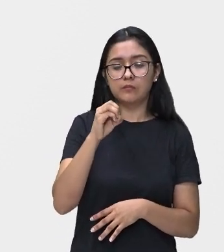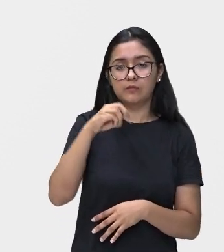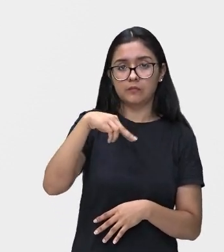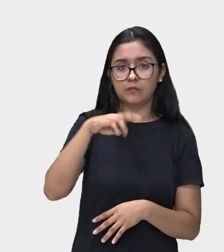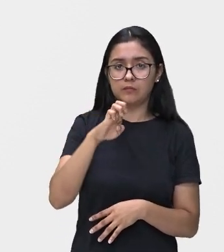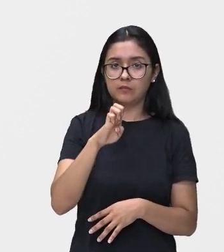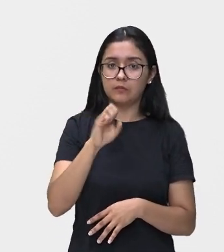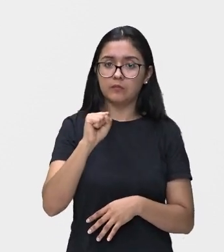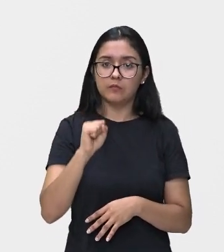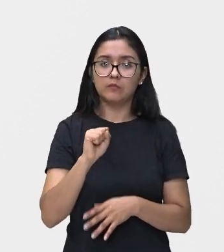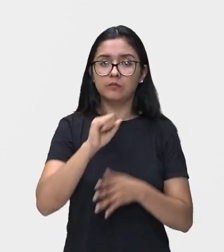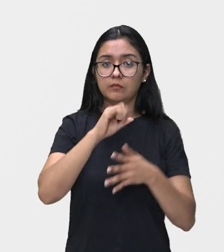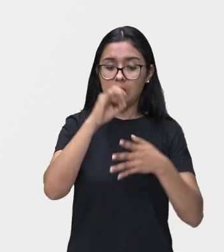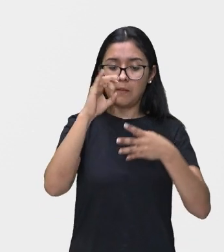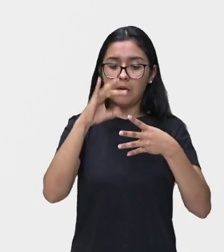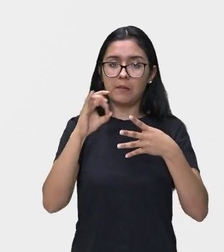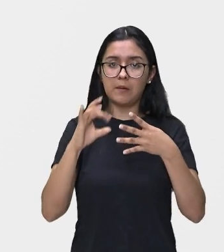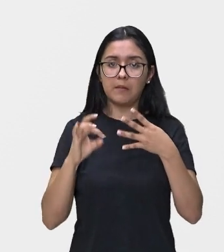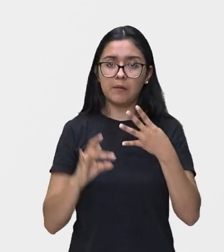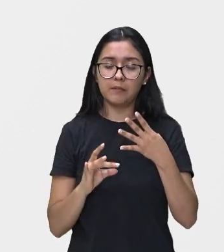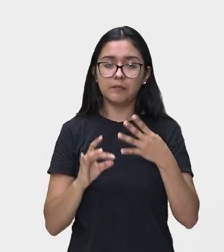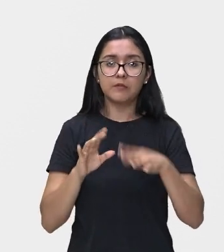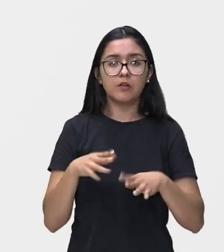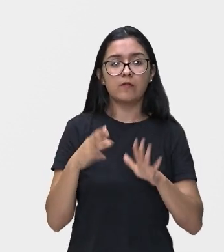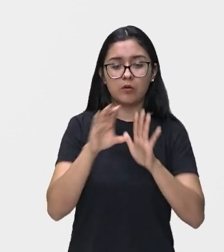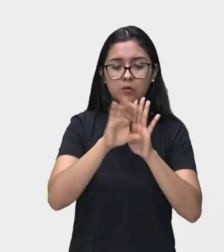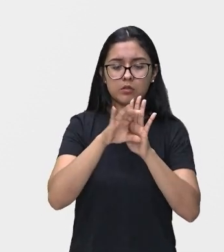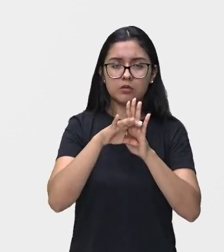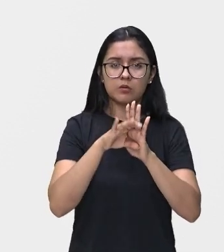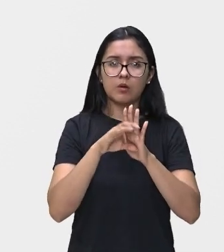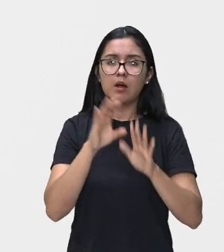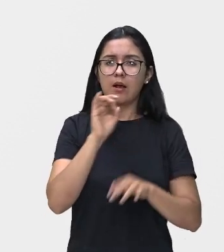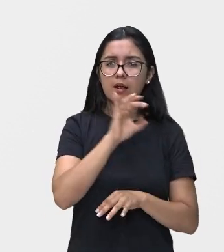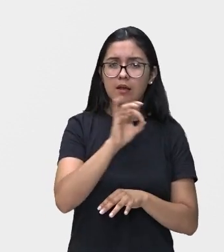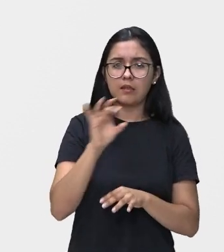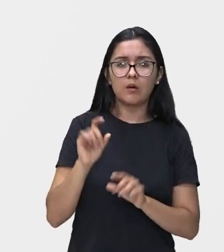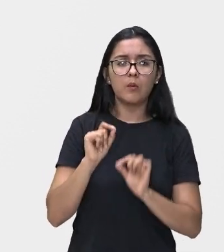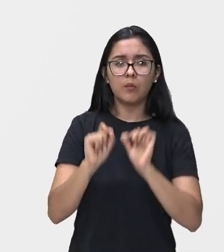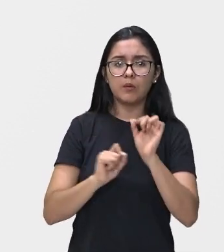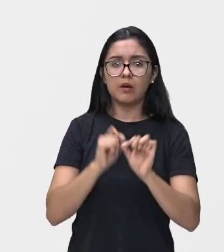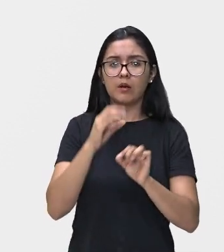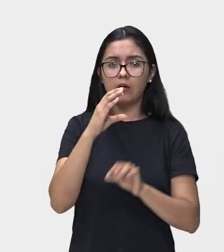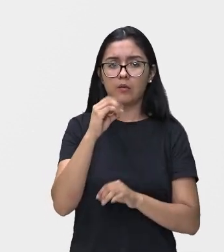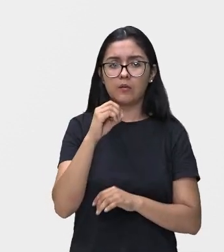eletrofones. E a gente vai conceituar o que que vem ser cordofones.